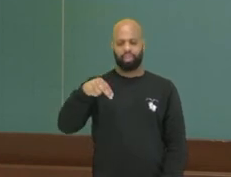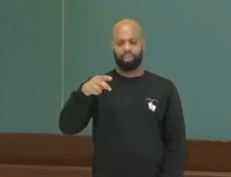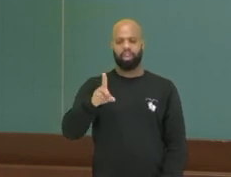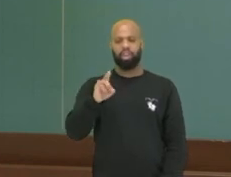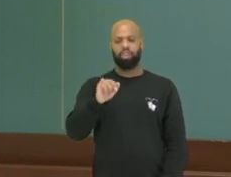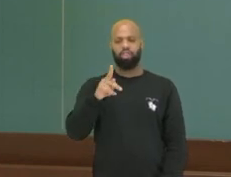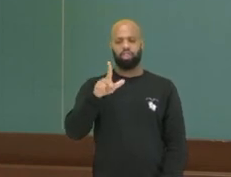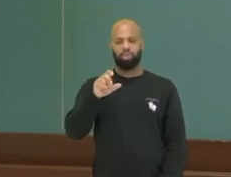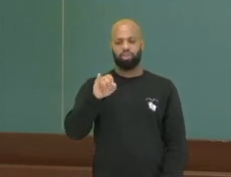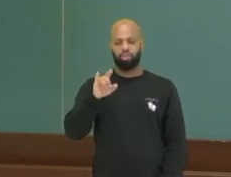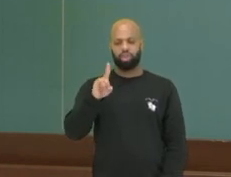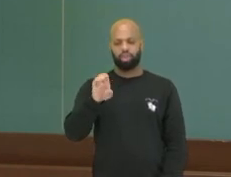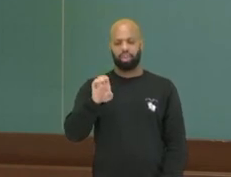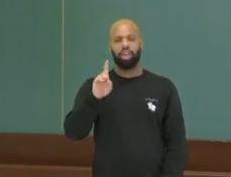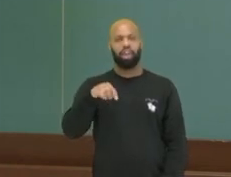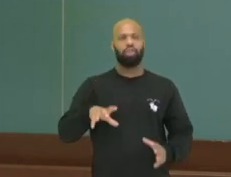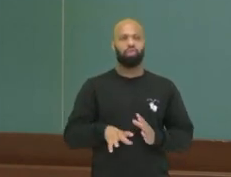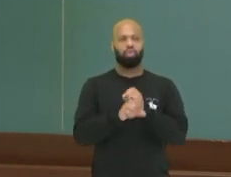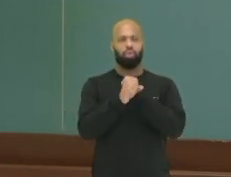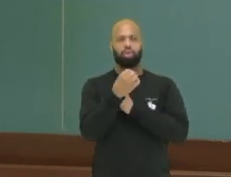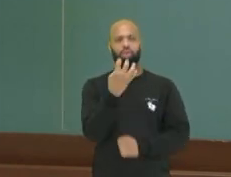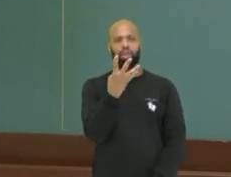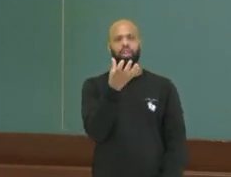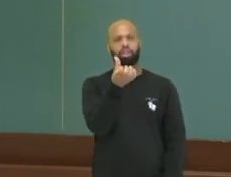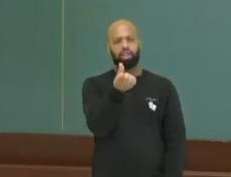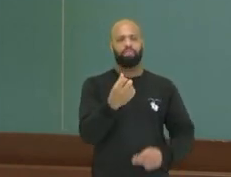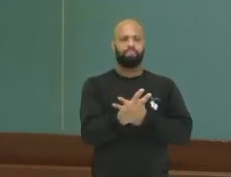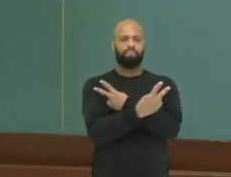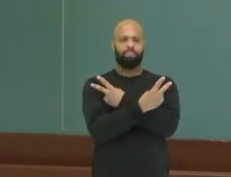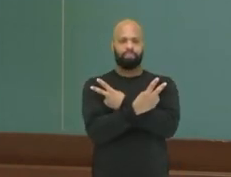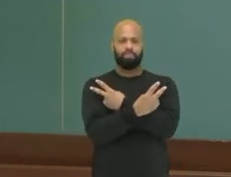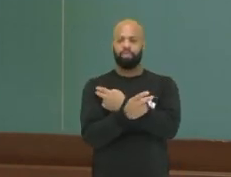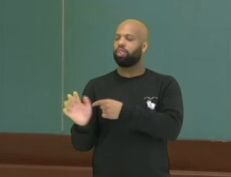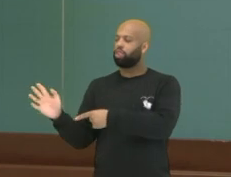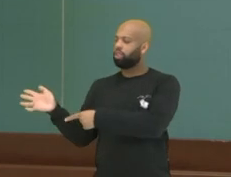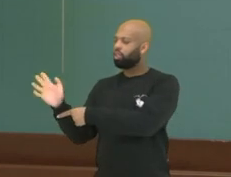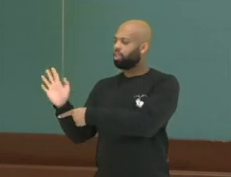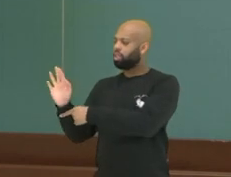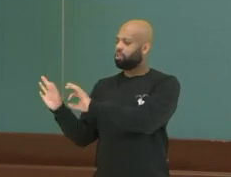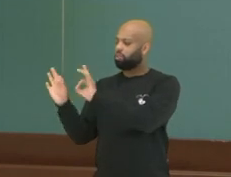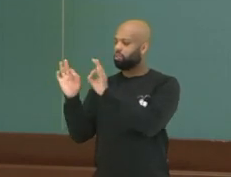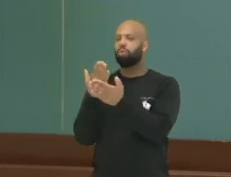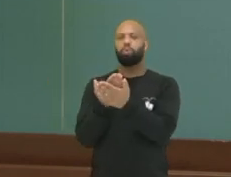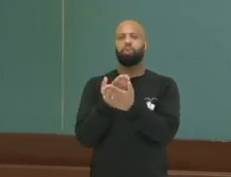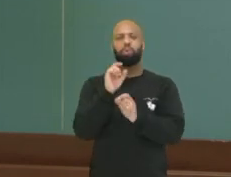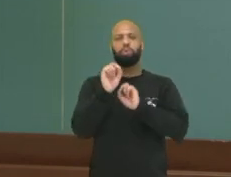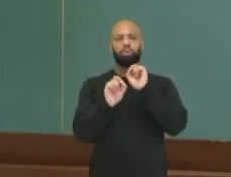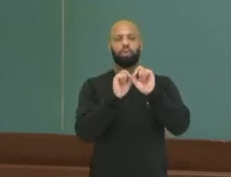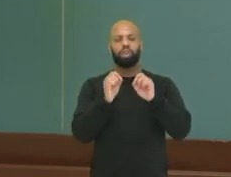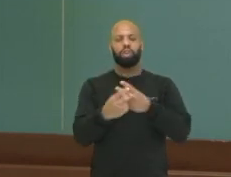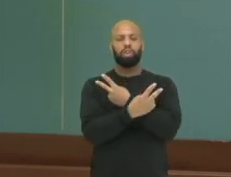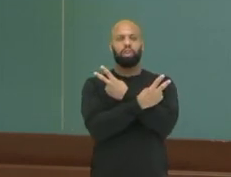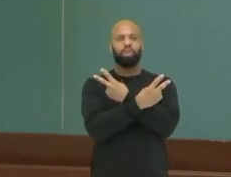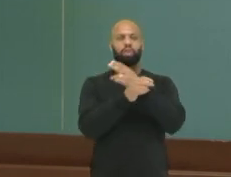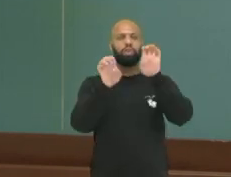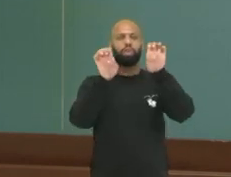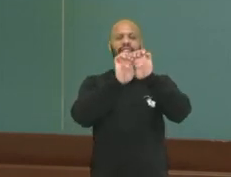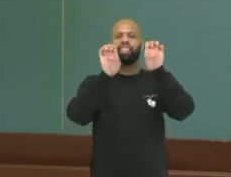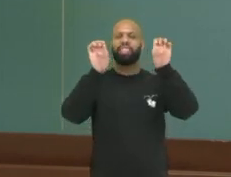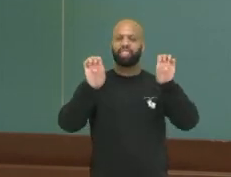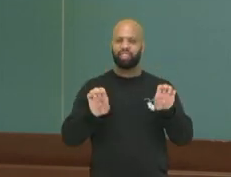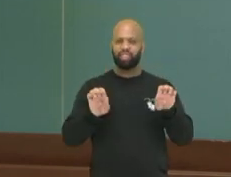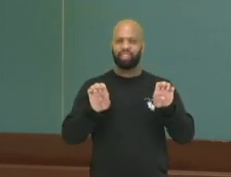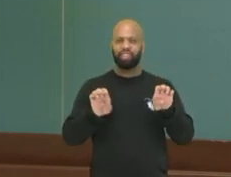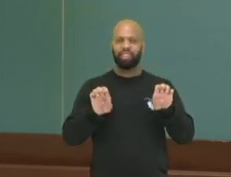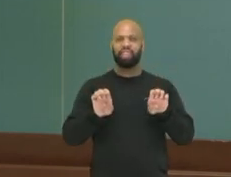46 cromossomos. Neste vídeo, nós falamos da estrutura dos